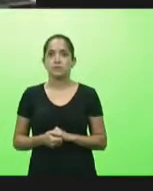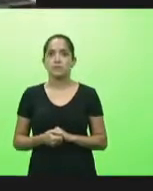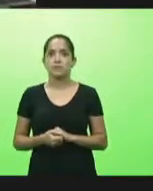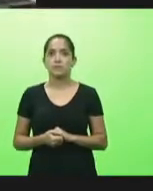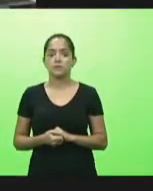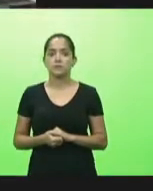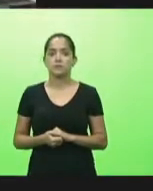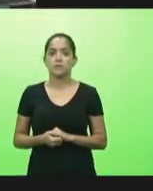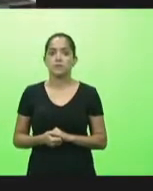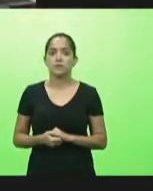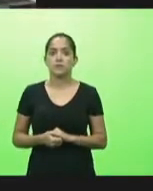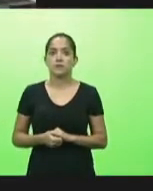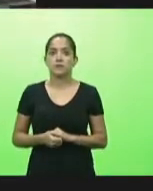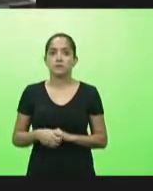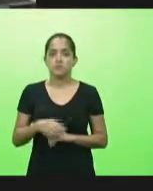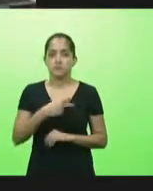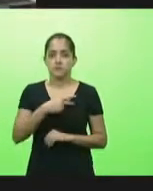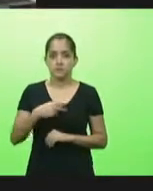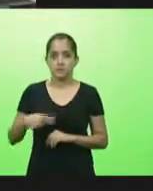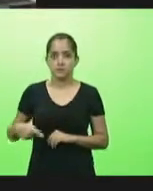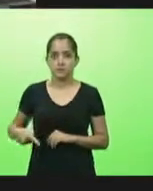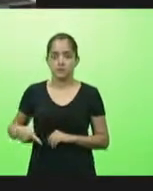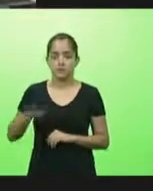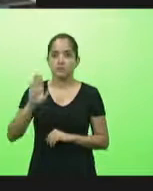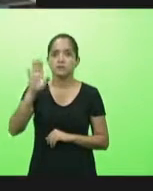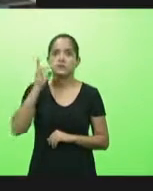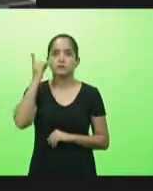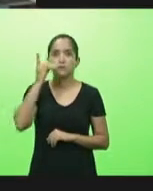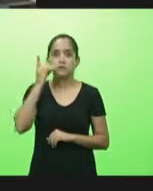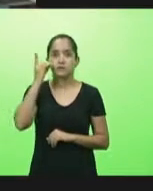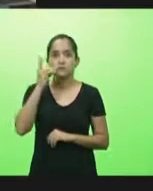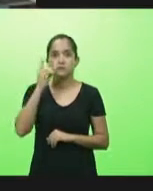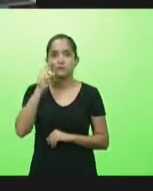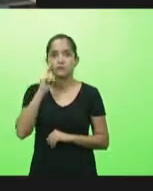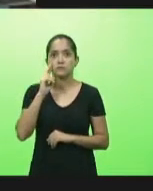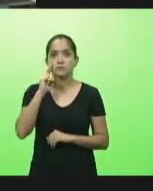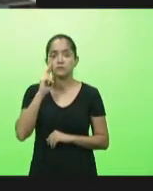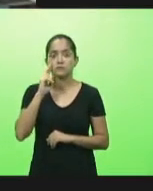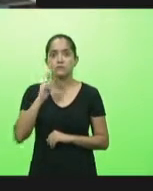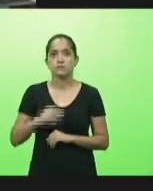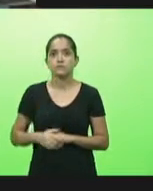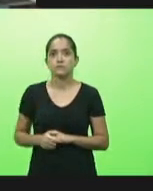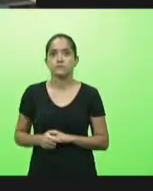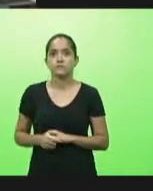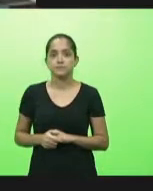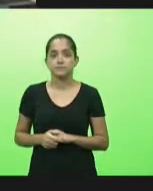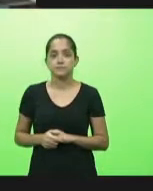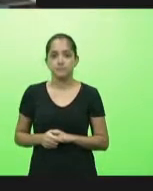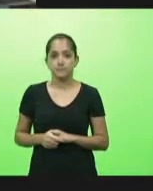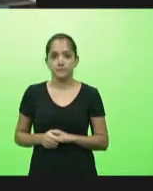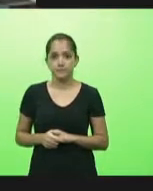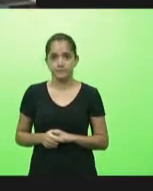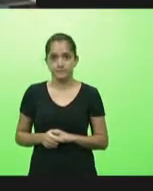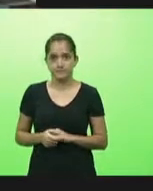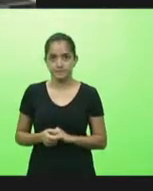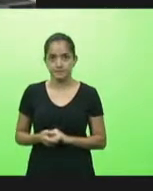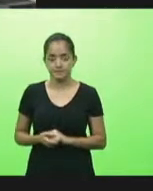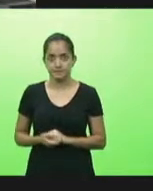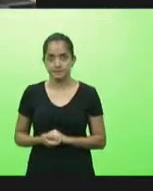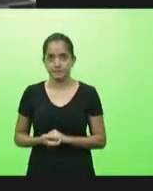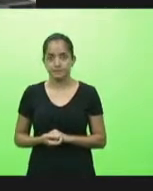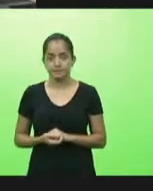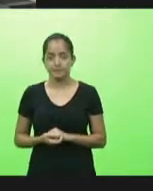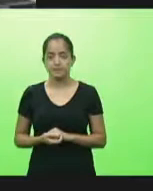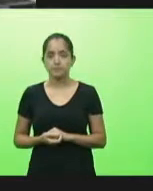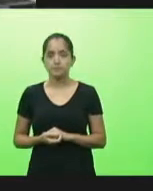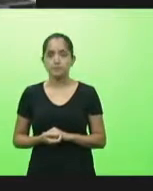senhor presidente pela ordem enquanto pela ordem deputado Ivan não sei se exatamente seria pela ordem eu